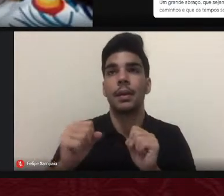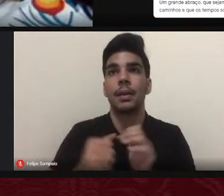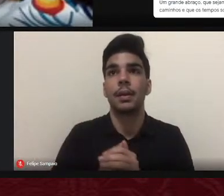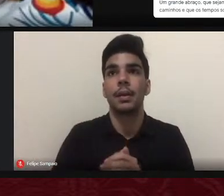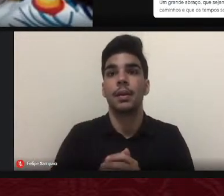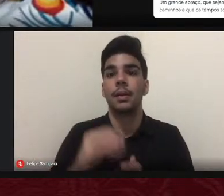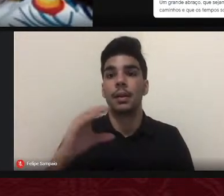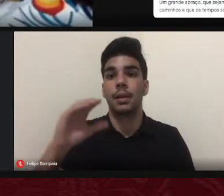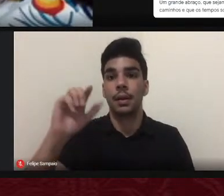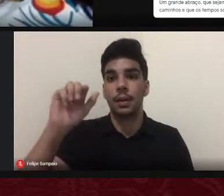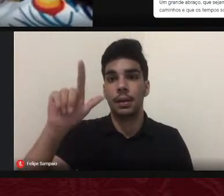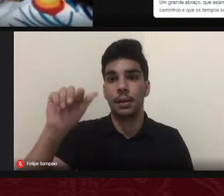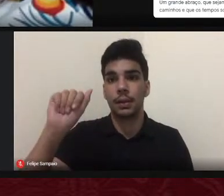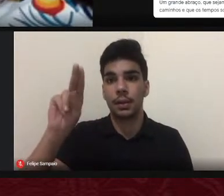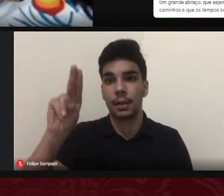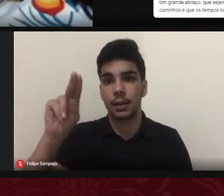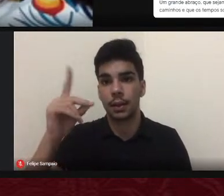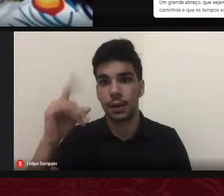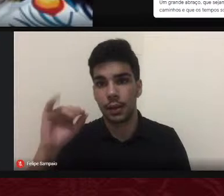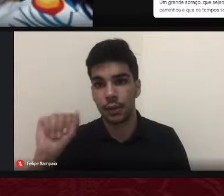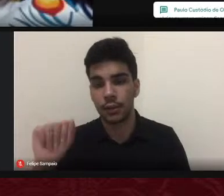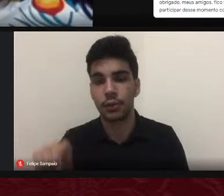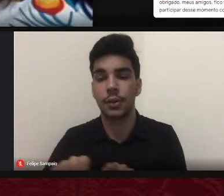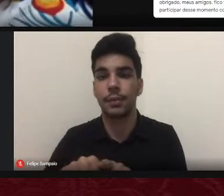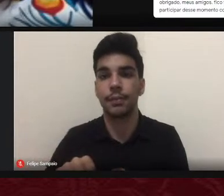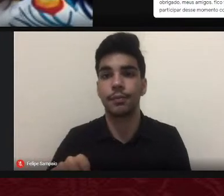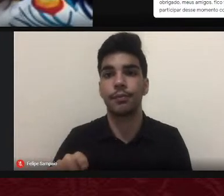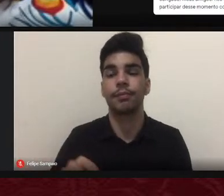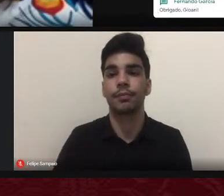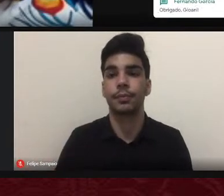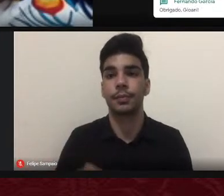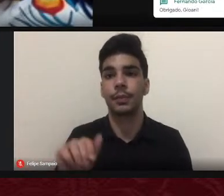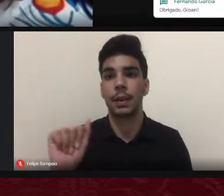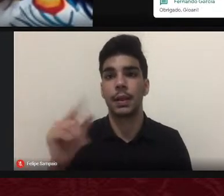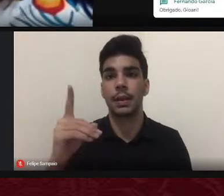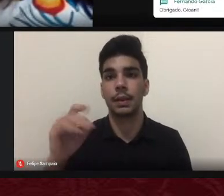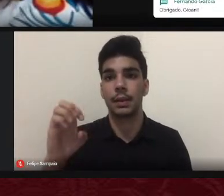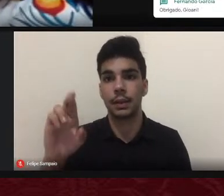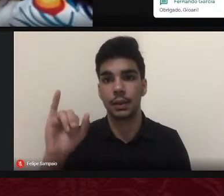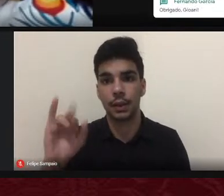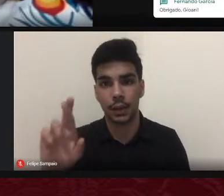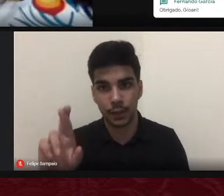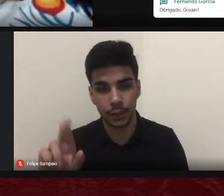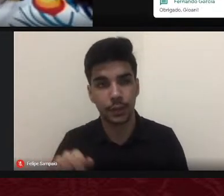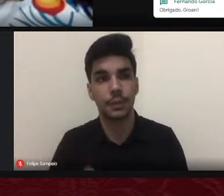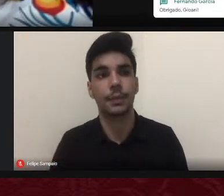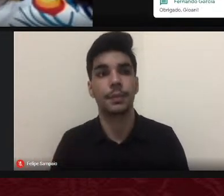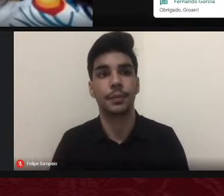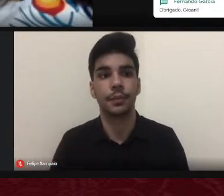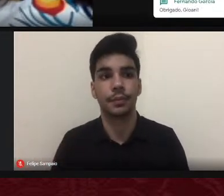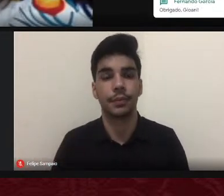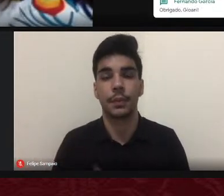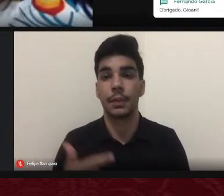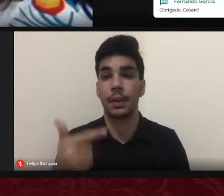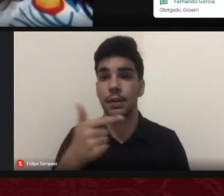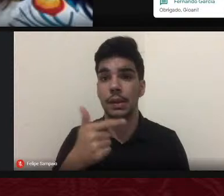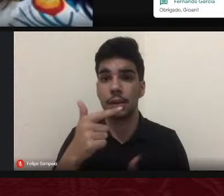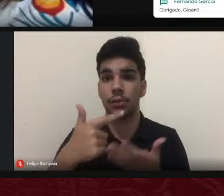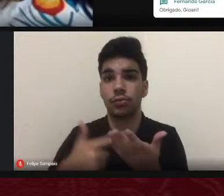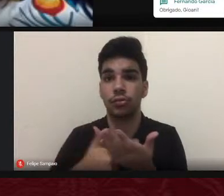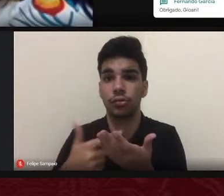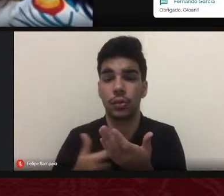Vieira e Adeir Arcanjo da Mota o segundo livro dessa coletânea versa sobre os